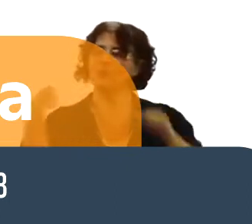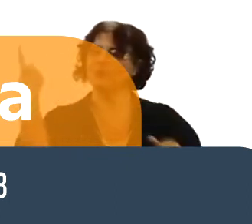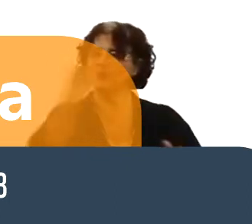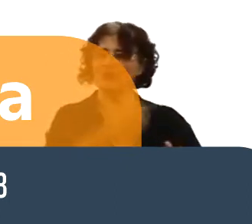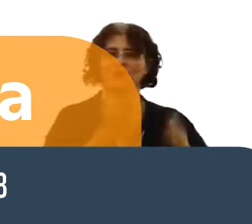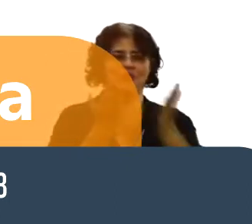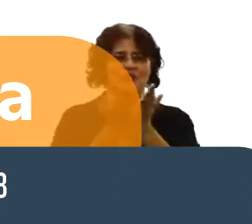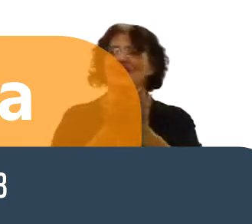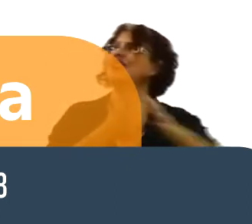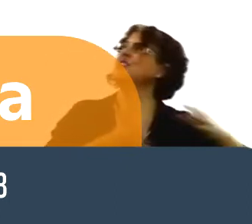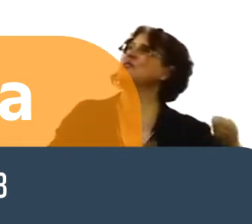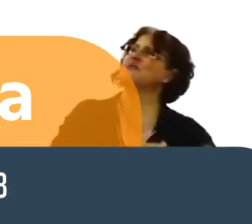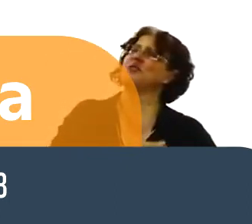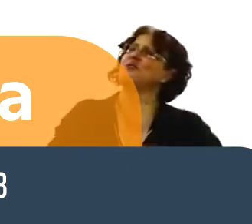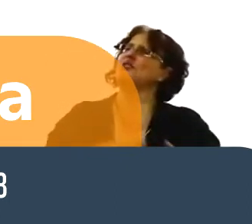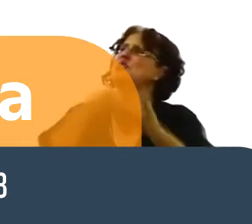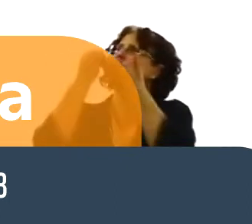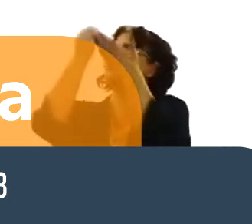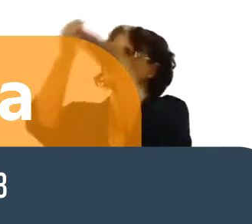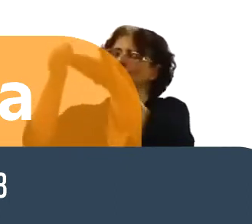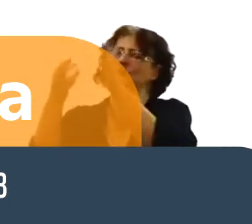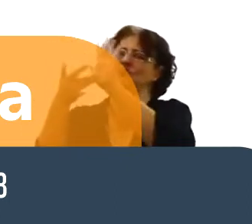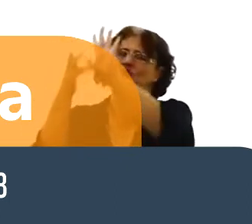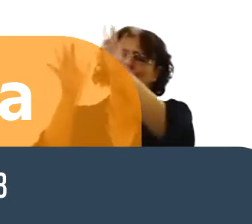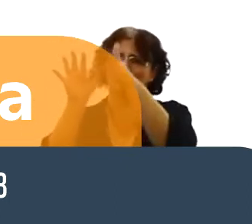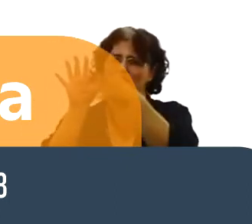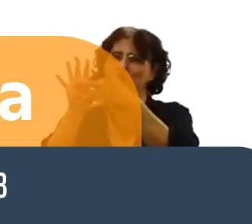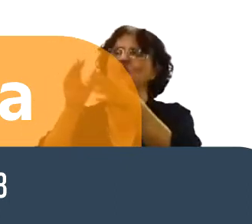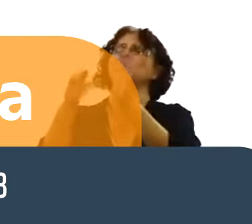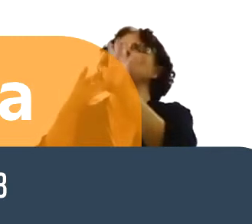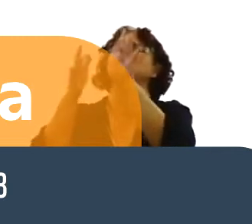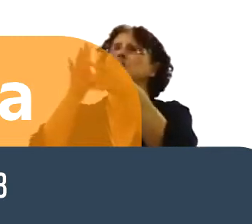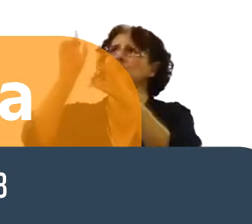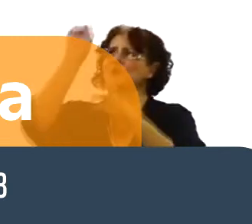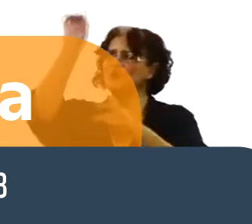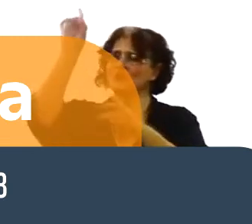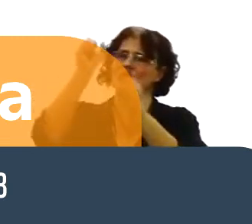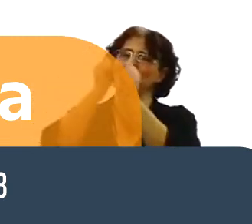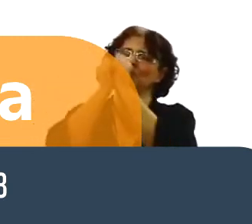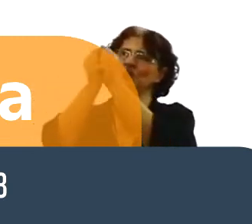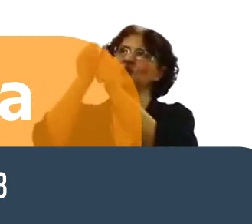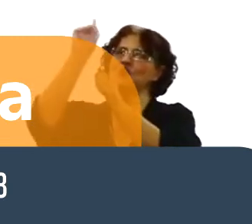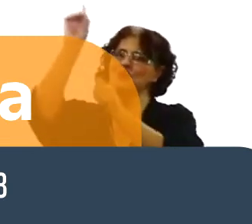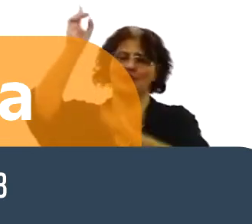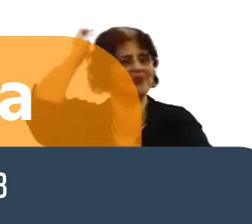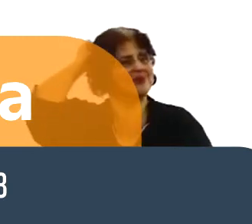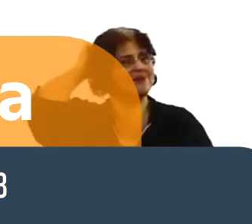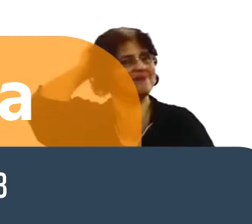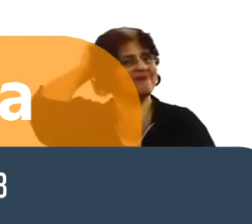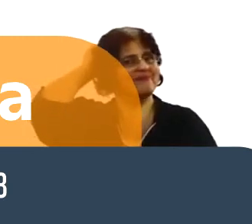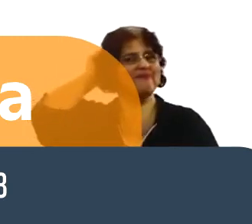E isso, meus irmãos, é o que significa Páscoa, a ressurreição produzirá isso.